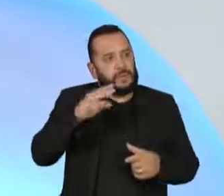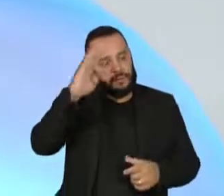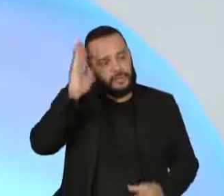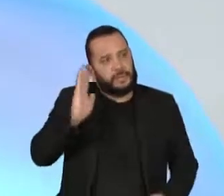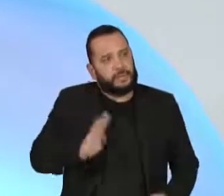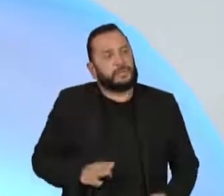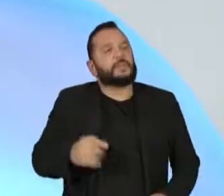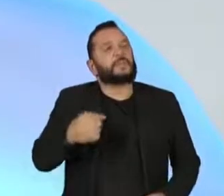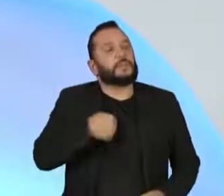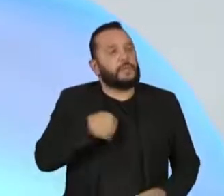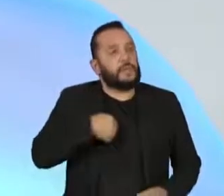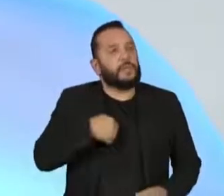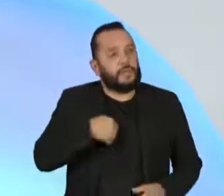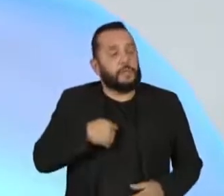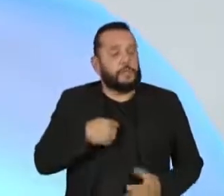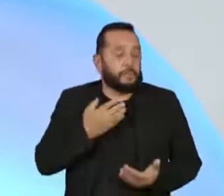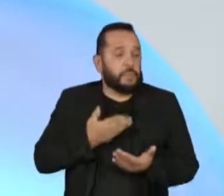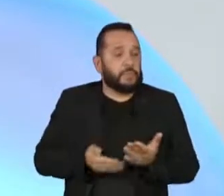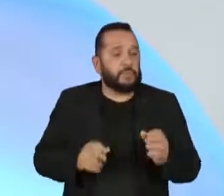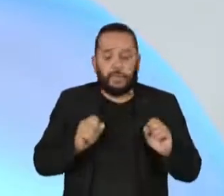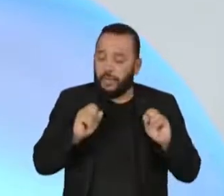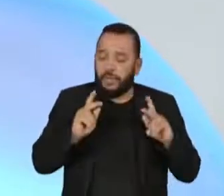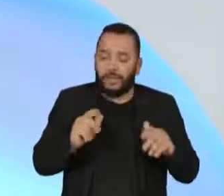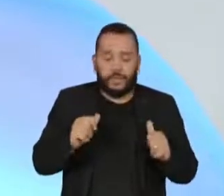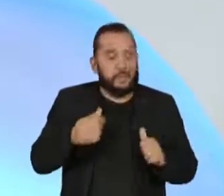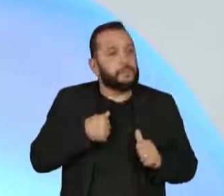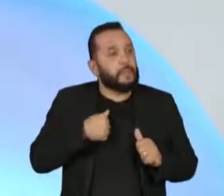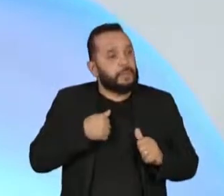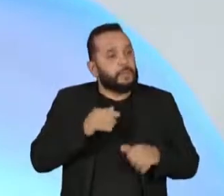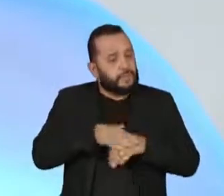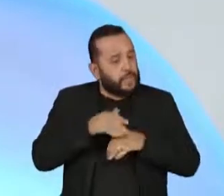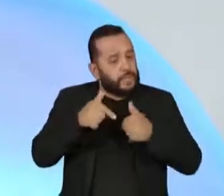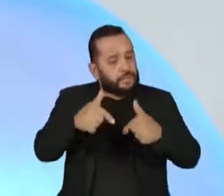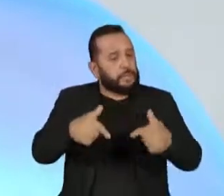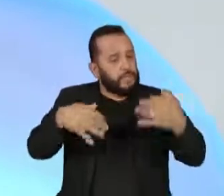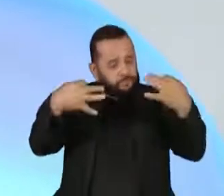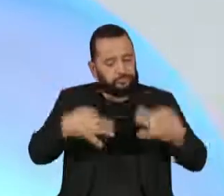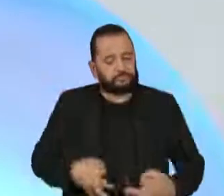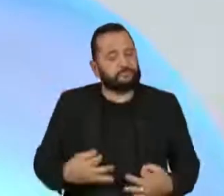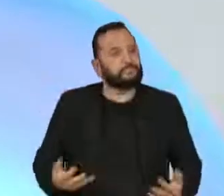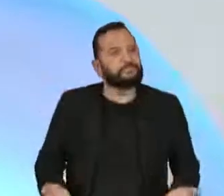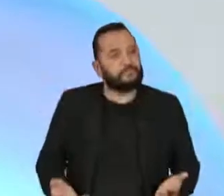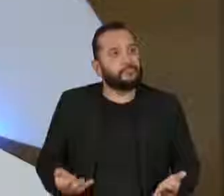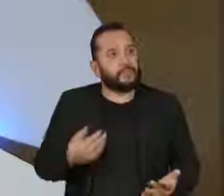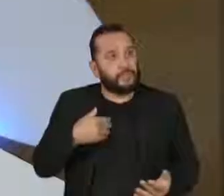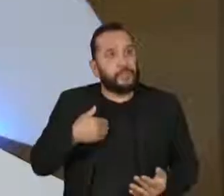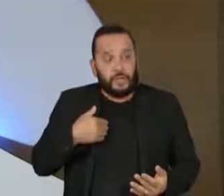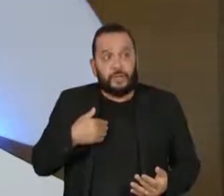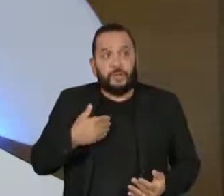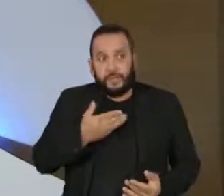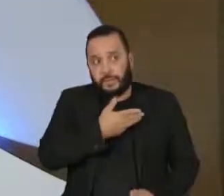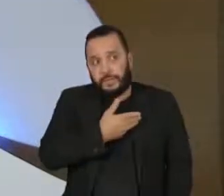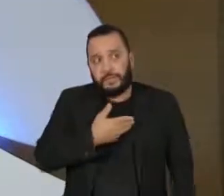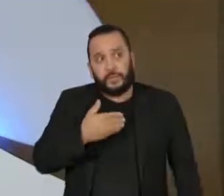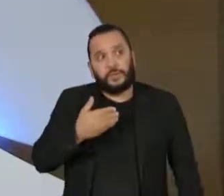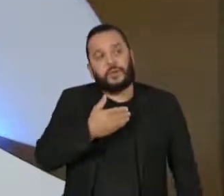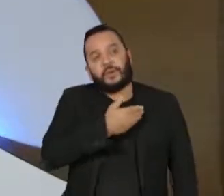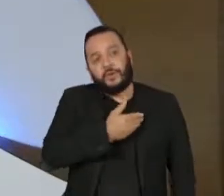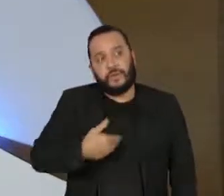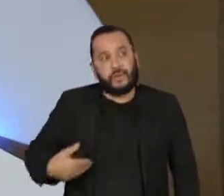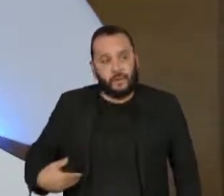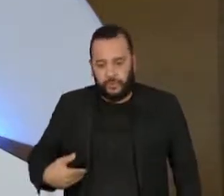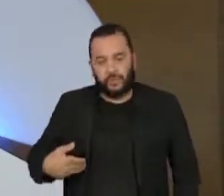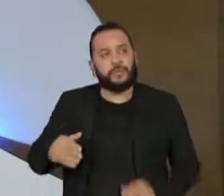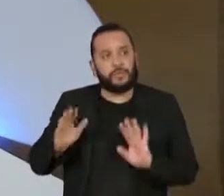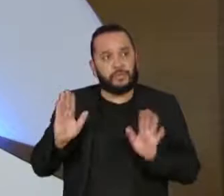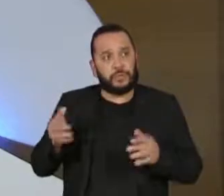cabeça erguida dessa eleição, com o sentimento do dever cumprido, com o sentimento que eu estou entregando um estado muito melhor do que a gente recebeu lá atrás,